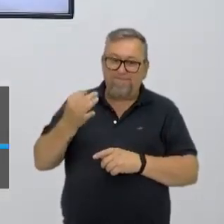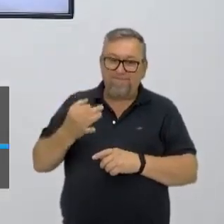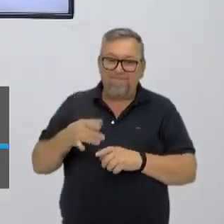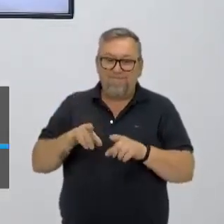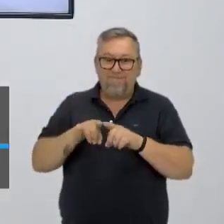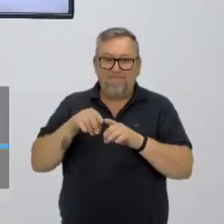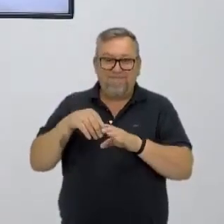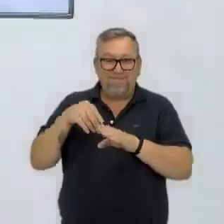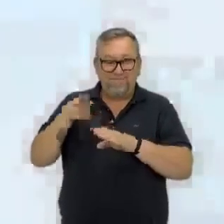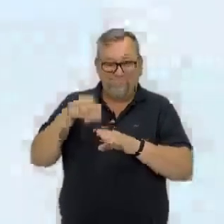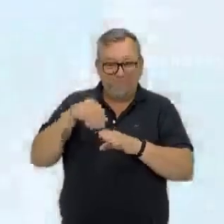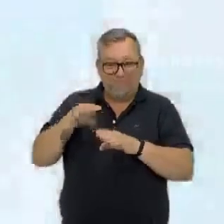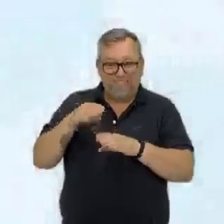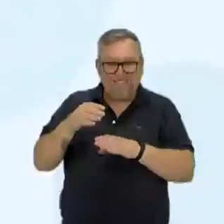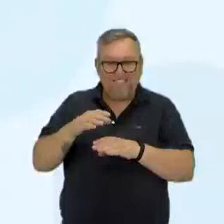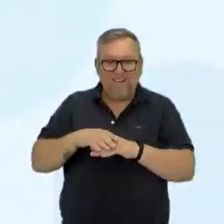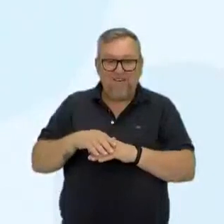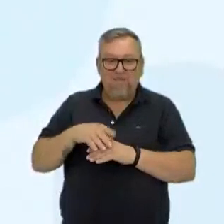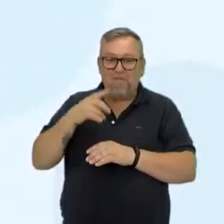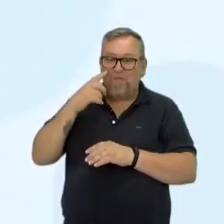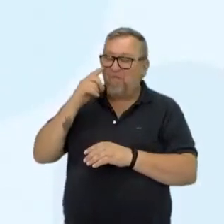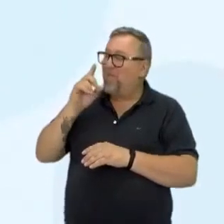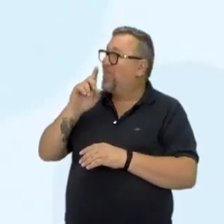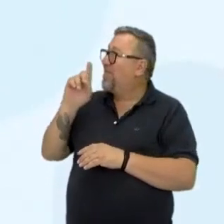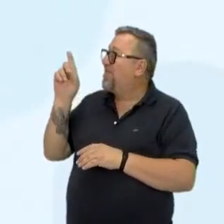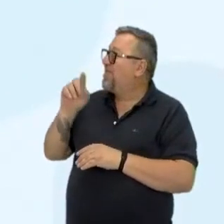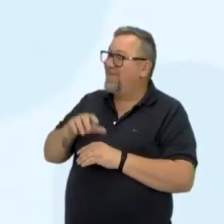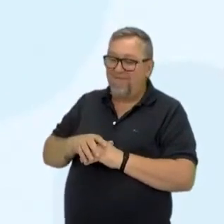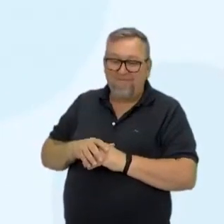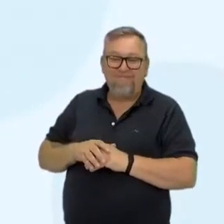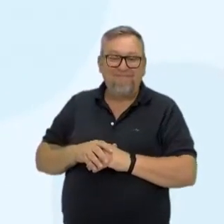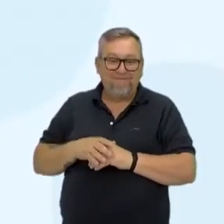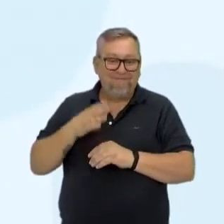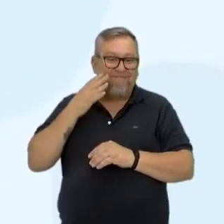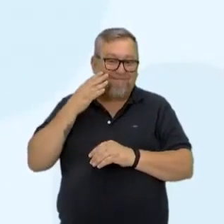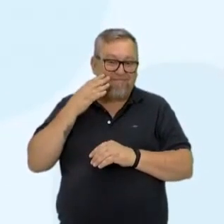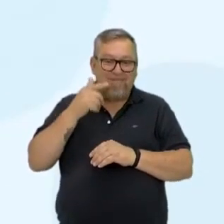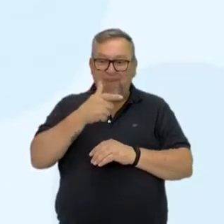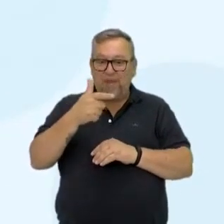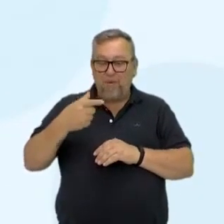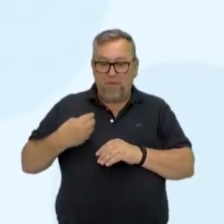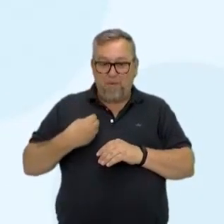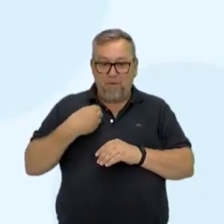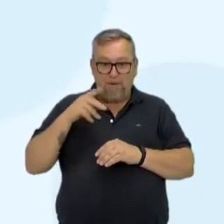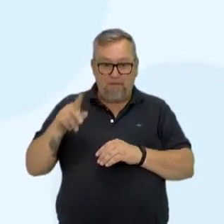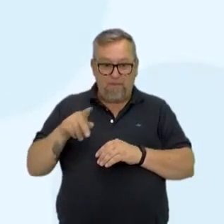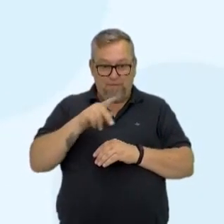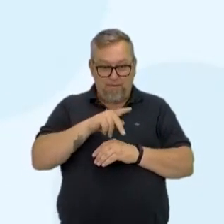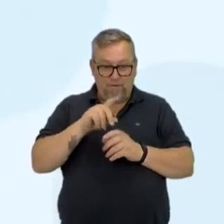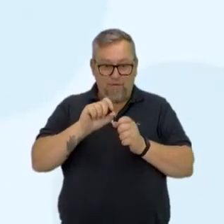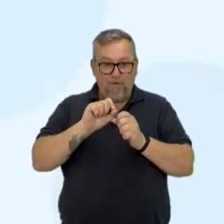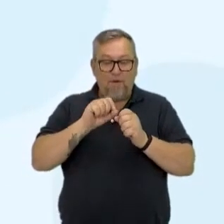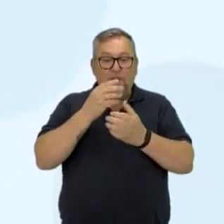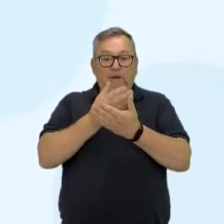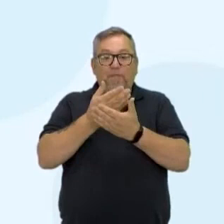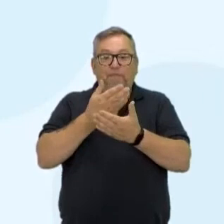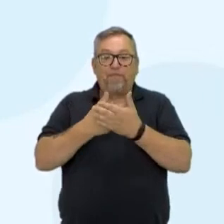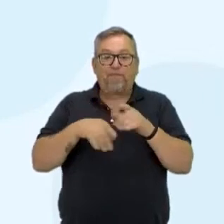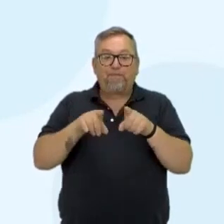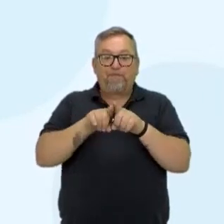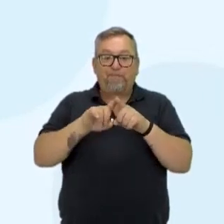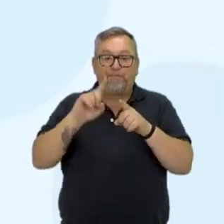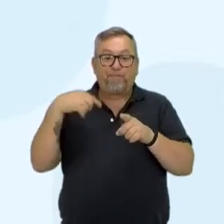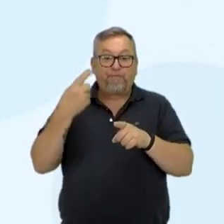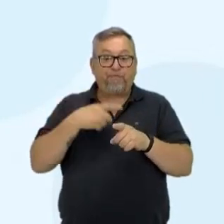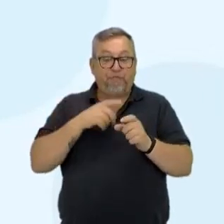dei a dica. Alguns lembretes primeiro para você que já sabe, né? Caso você não tenha a presença do professor no momento de realização da aula, a gente